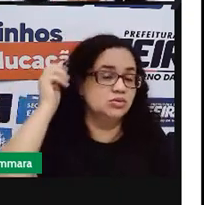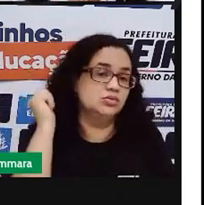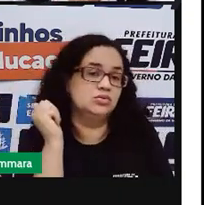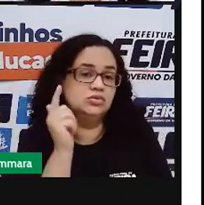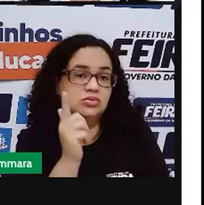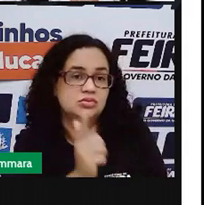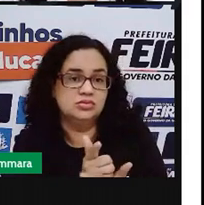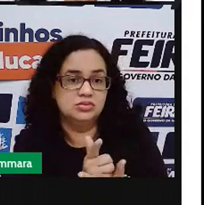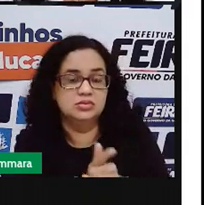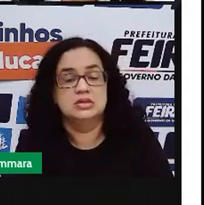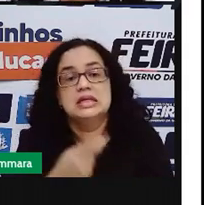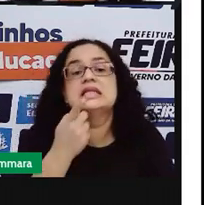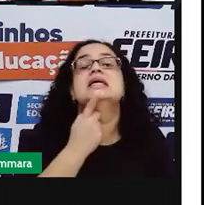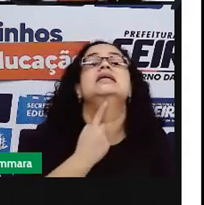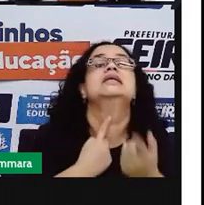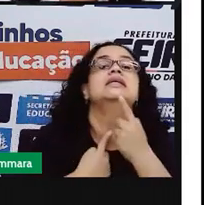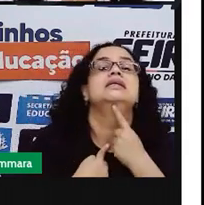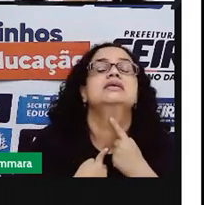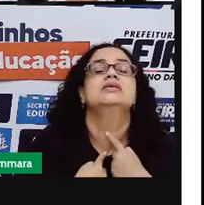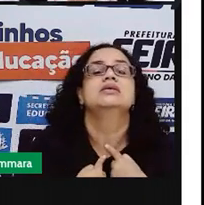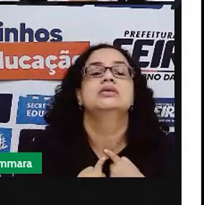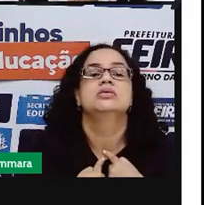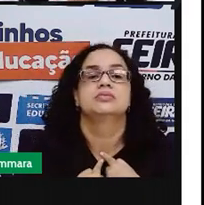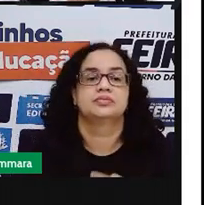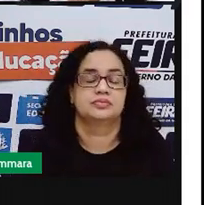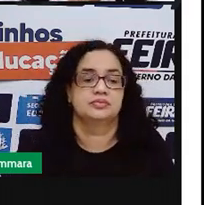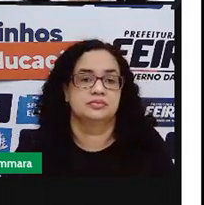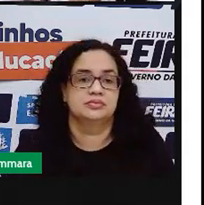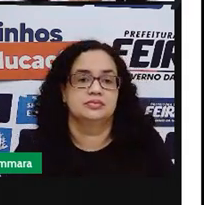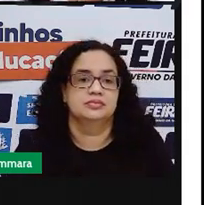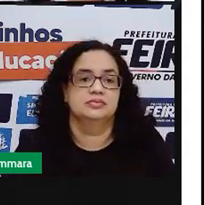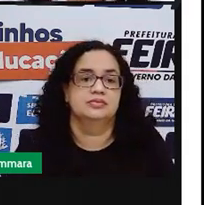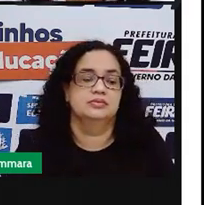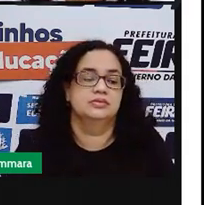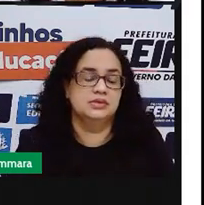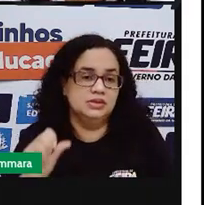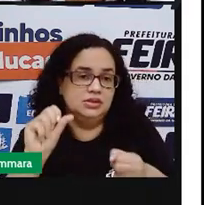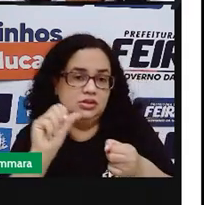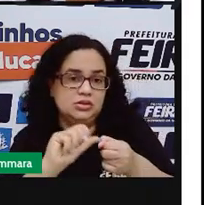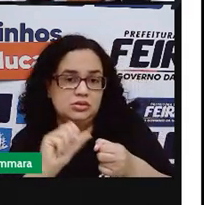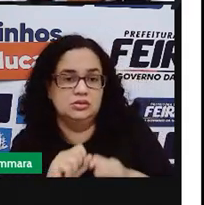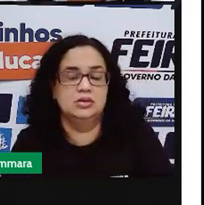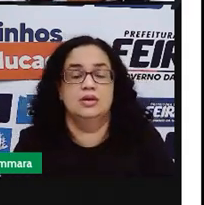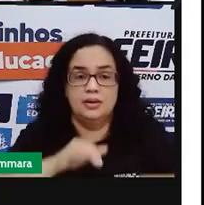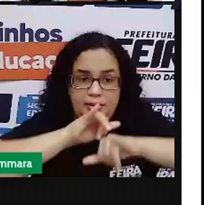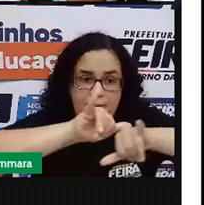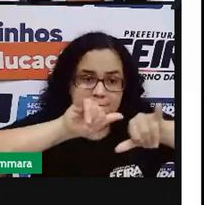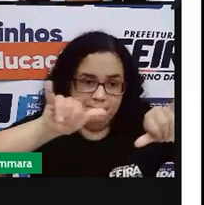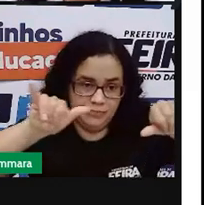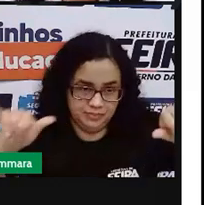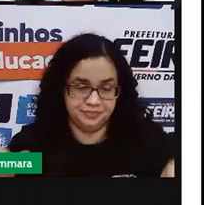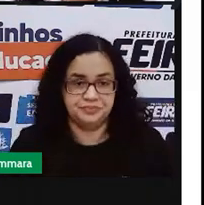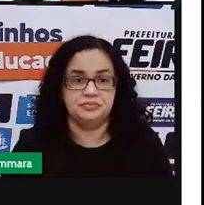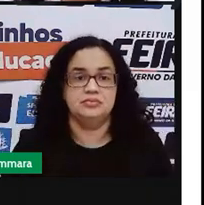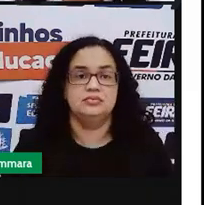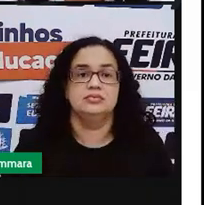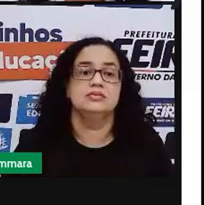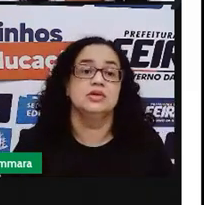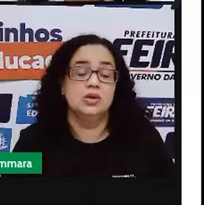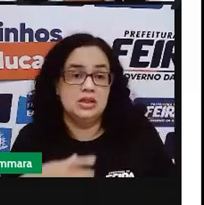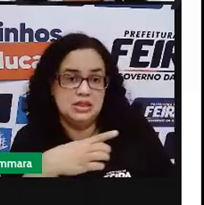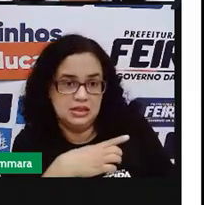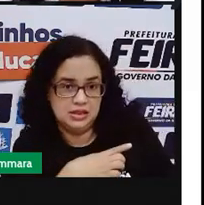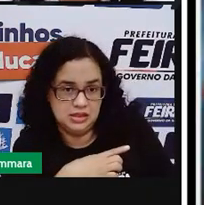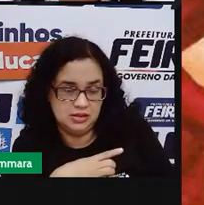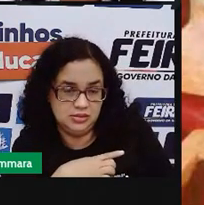com que a gente deseje realmente consumir aquele produto ou participar